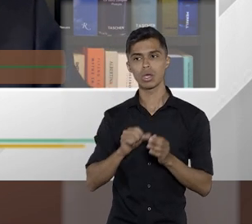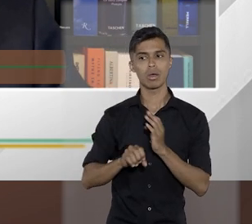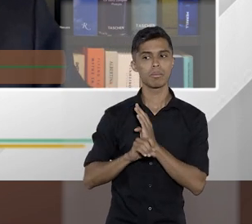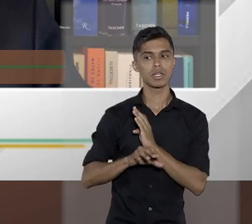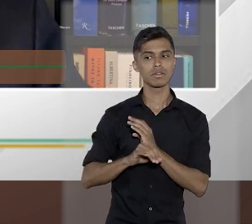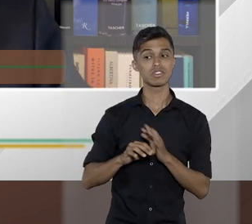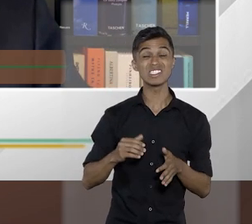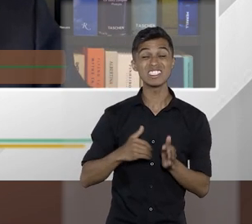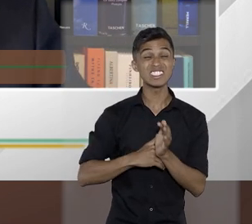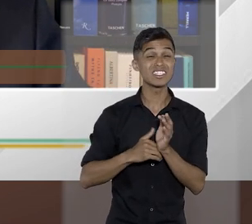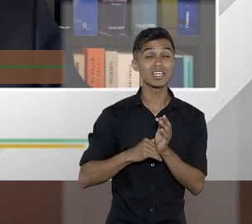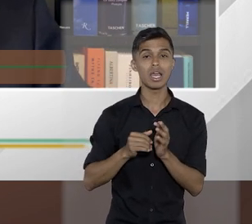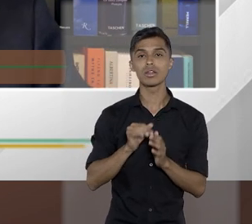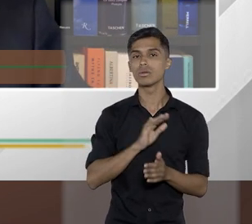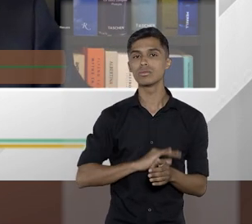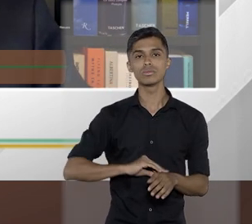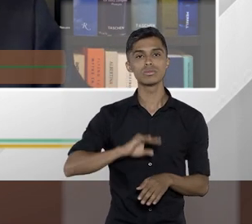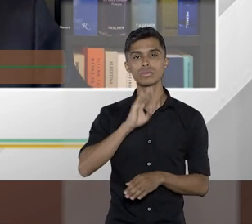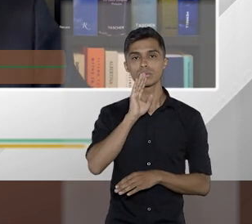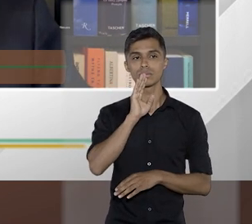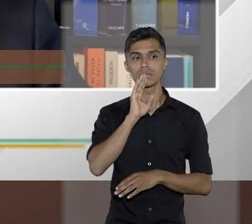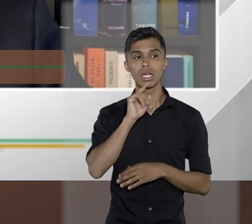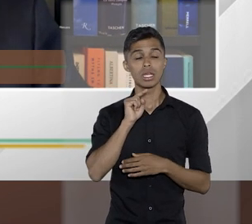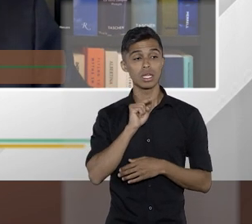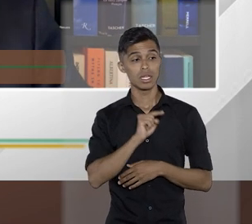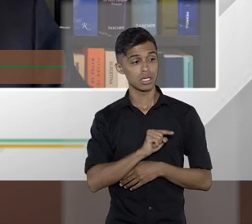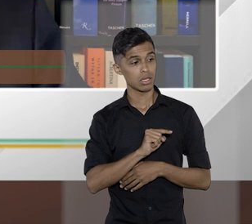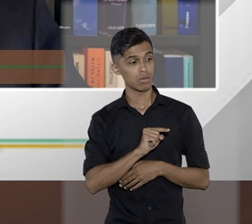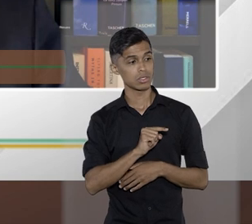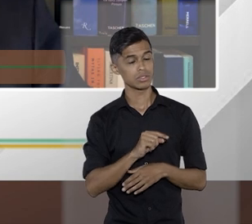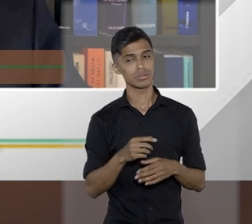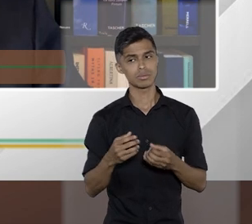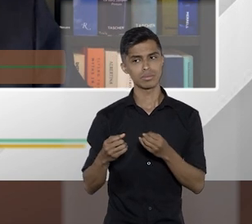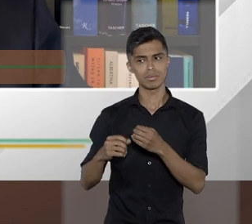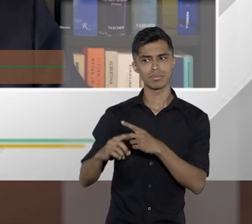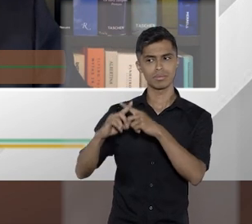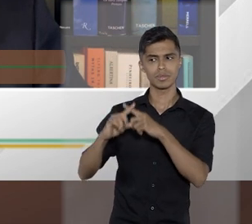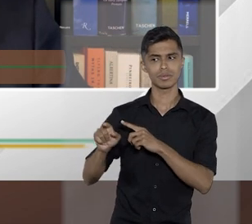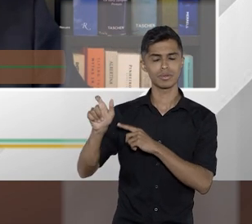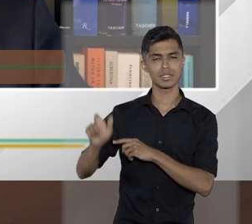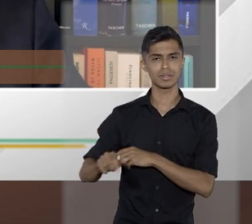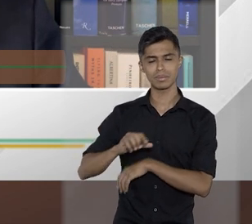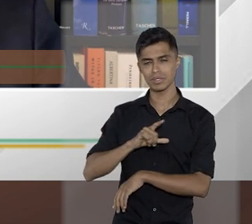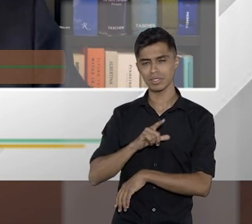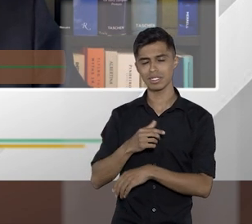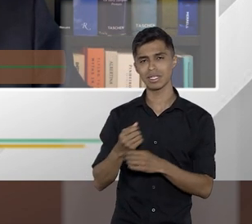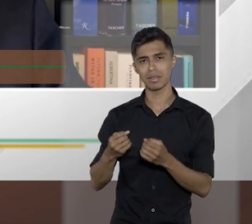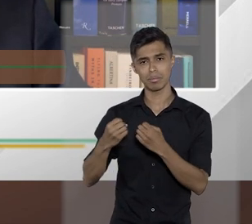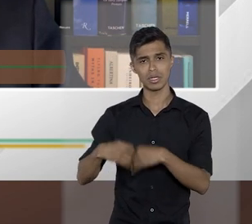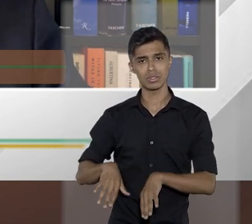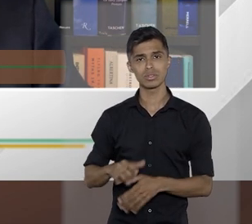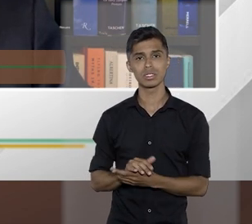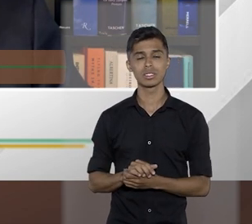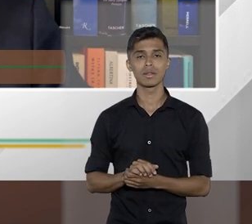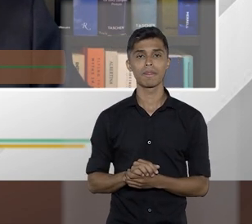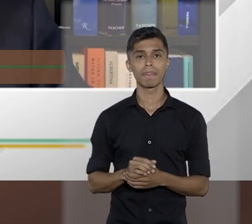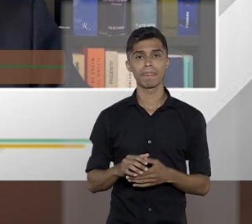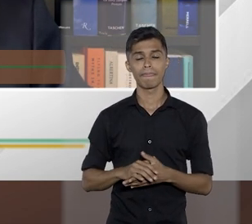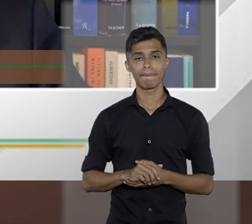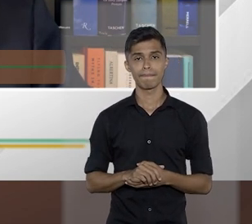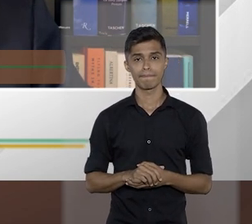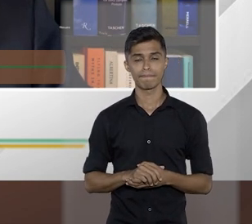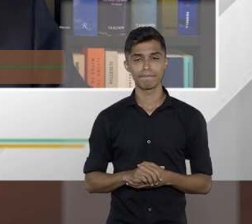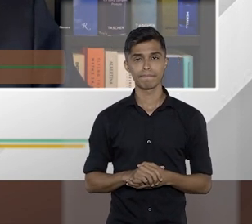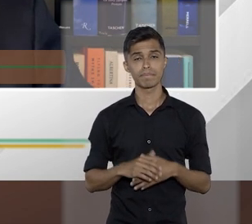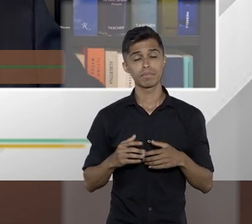incentivo que eles tinham. E isso, obviamente, gera prejuízos à concorrência e gera prejuízos ao livre mercado, à livre concorrência,